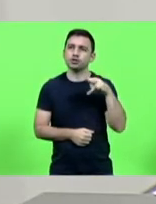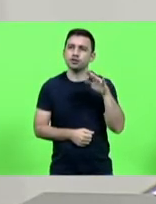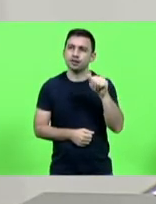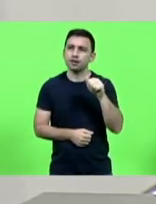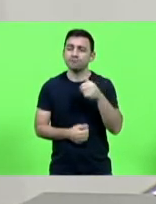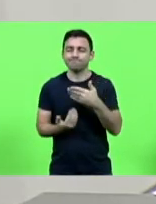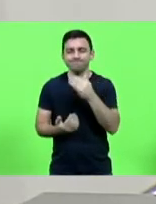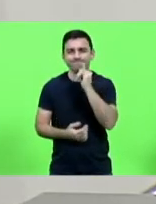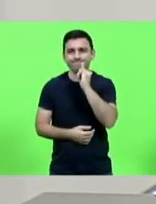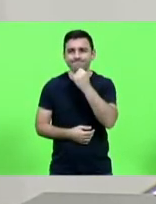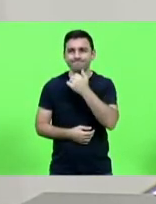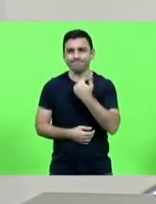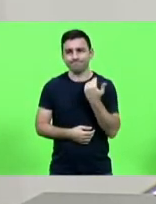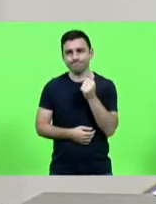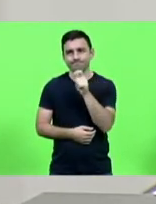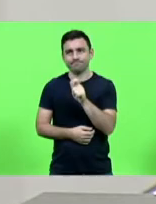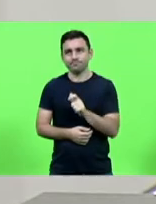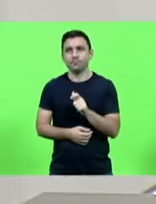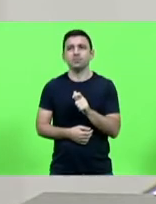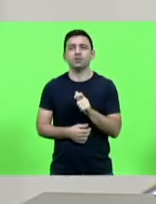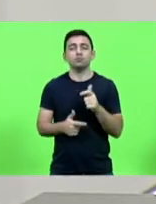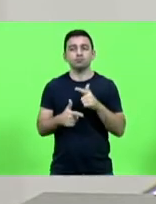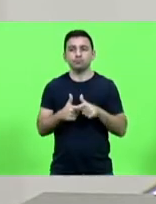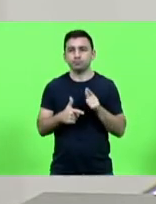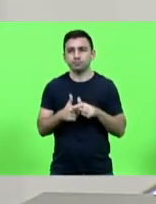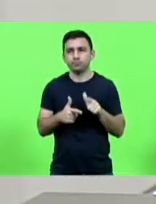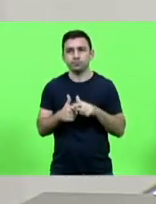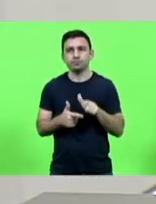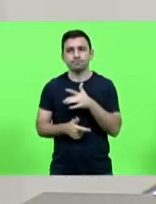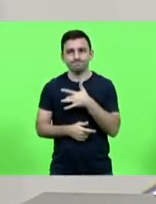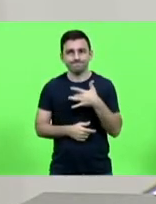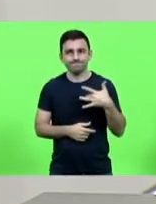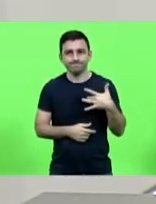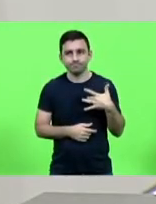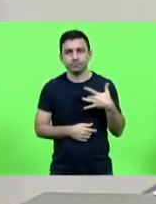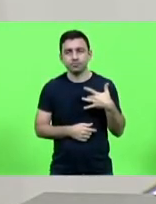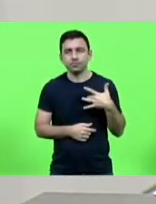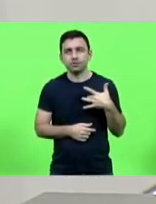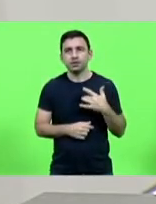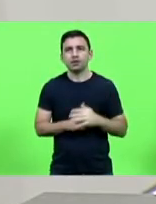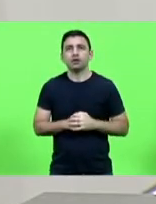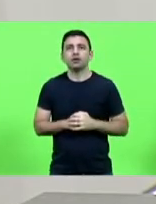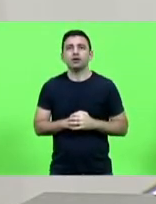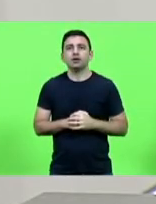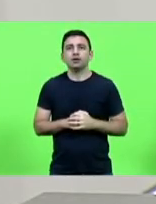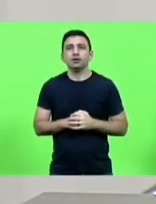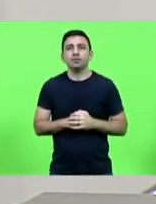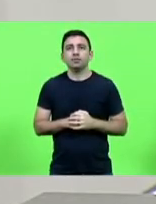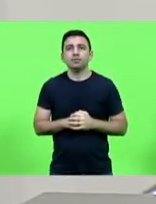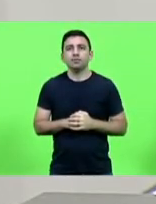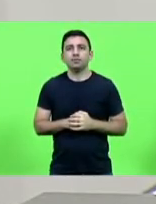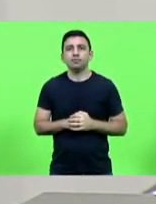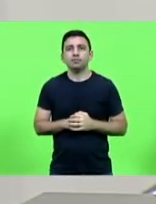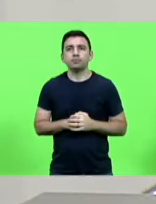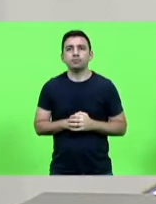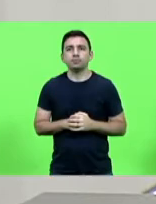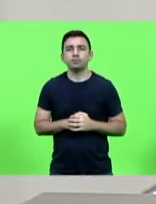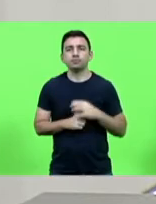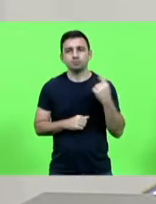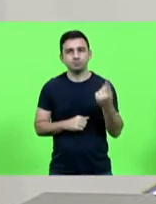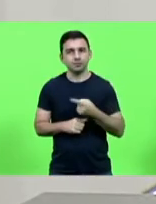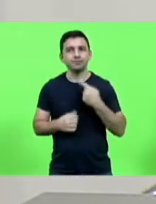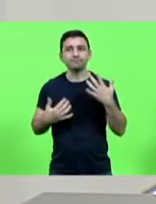veio a falecer por problemas de saúde então para nós uma uma